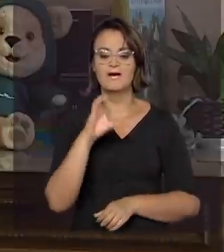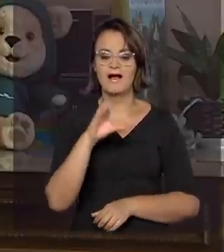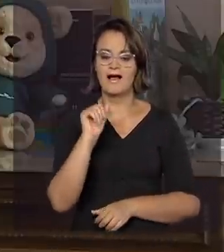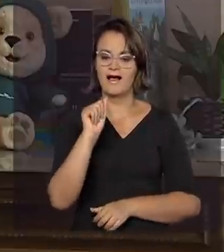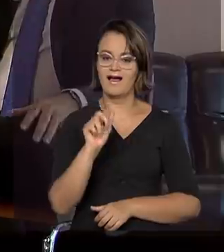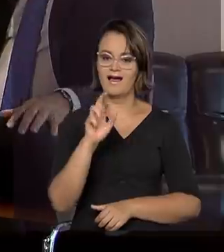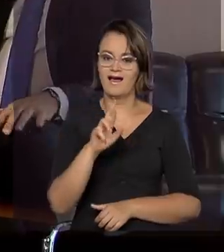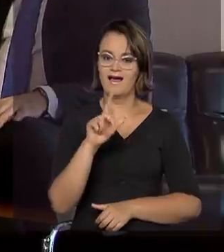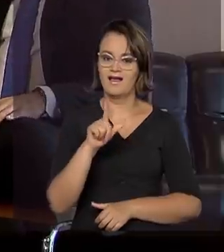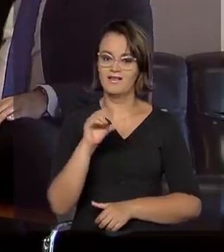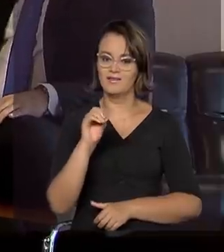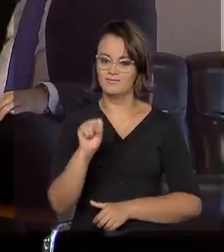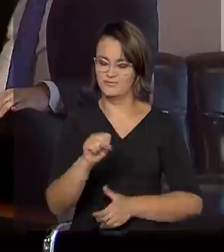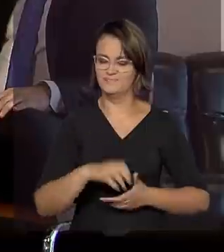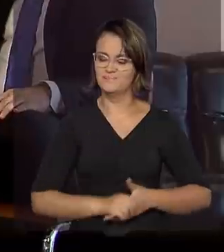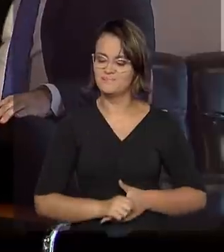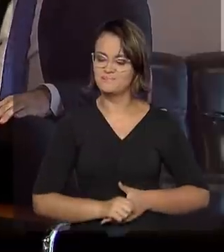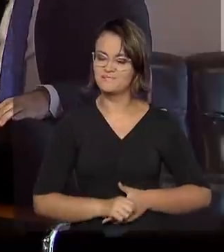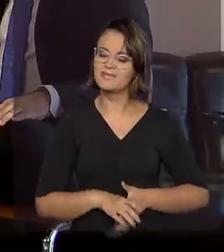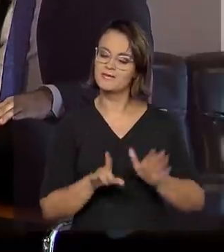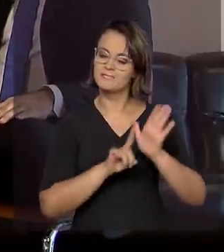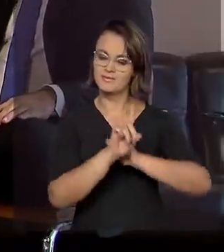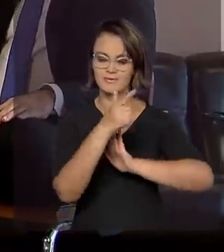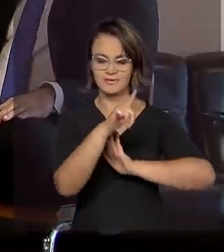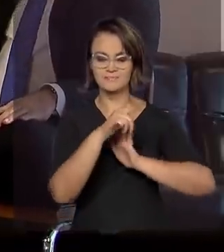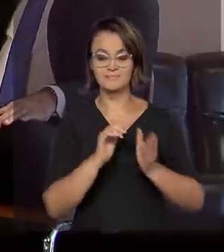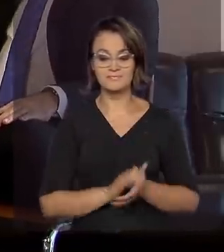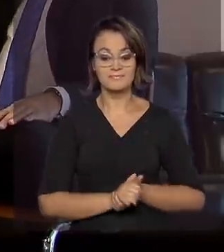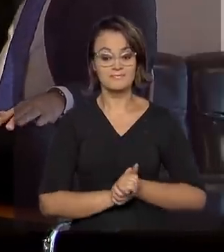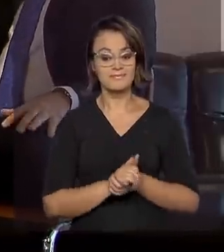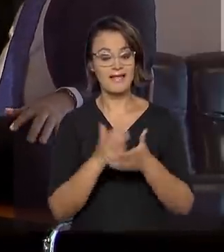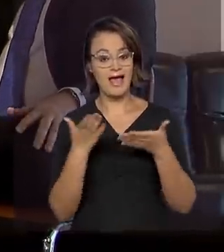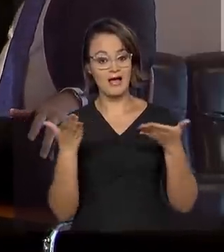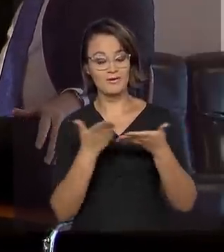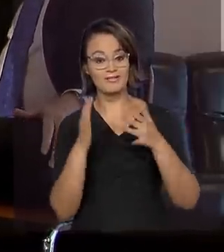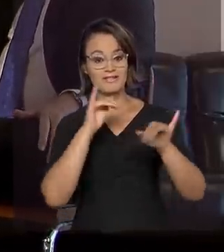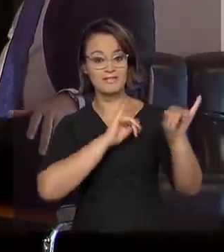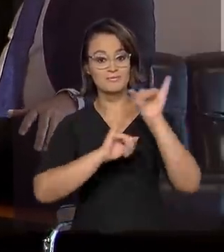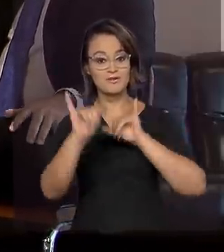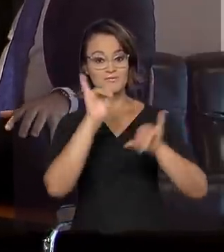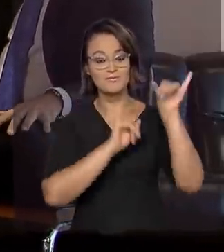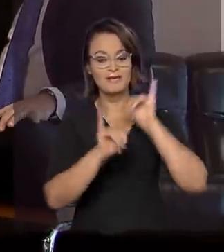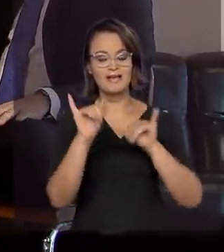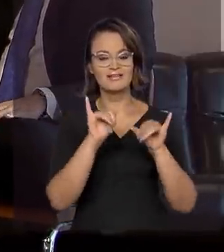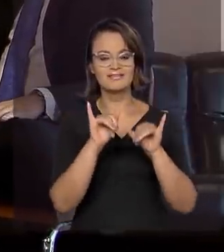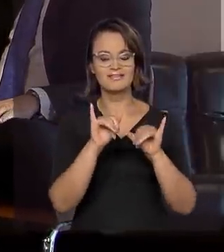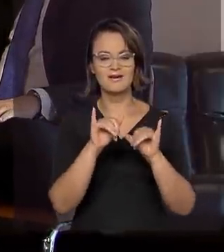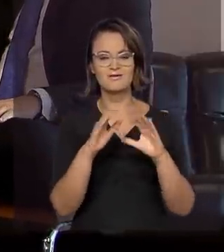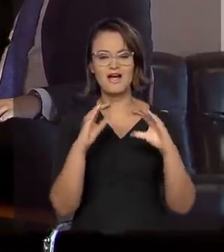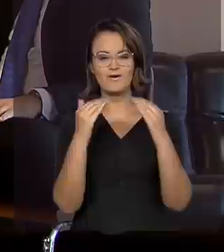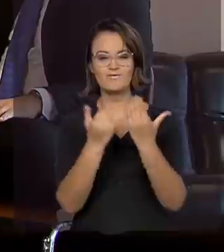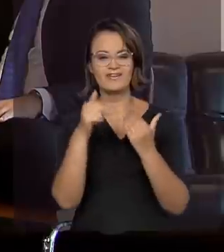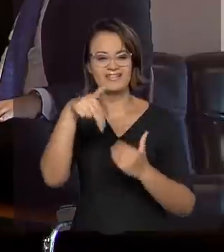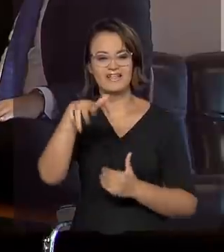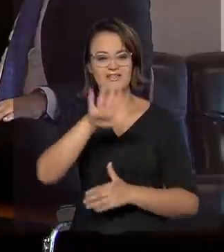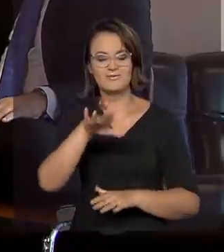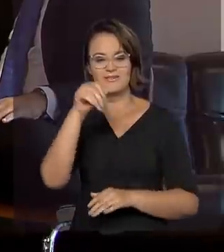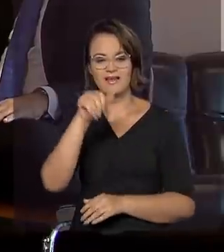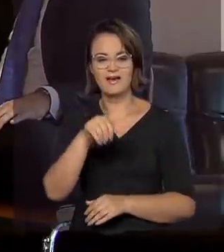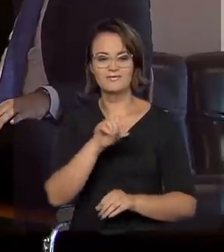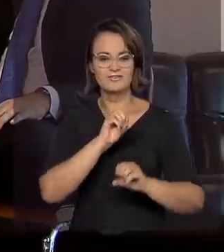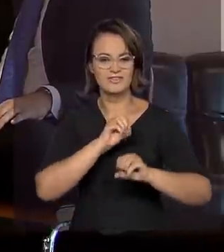Nadalim. Secretário, e por agora também vai ter a divulgação da Conferência Nacional de Alfabetização,